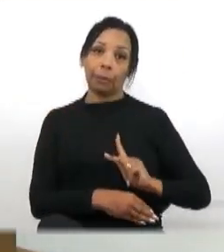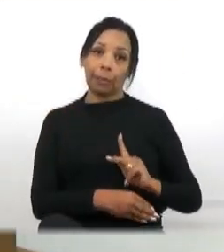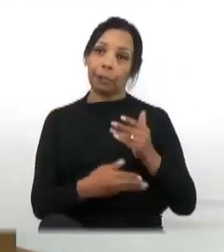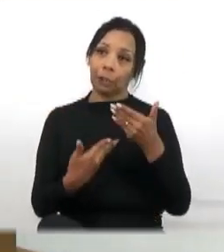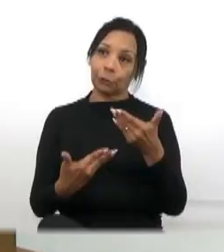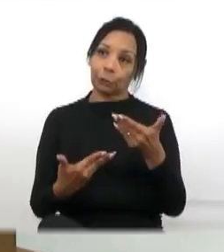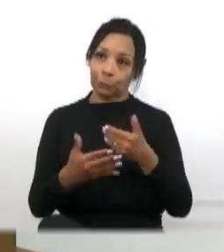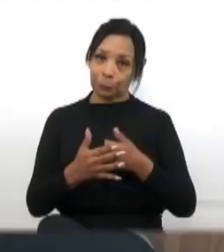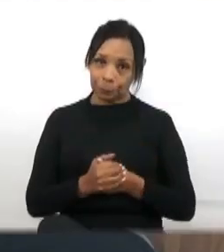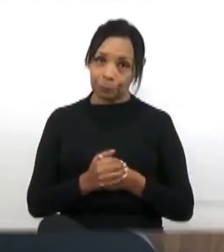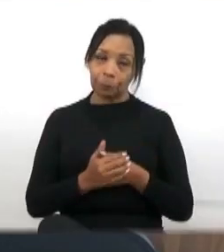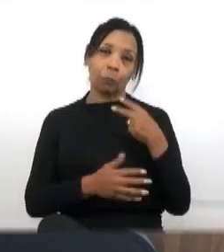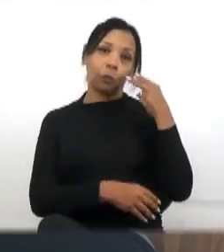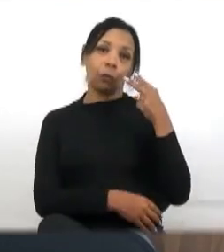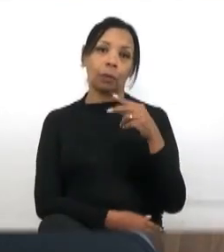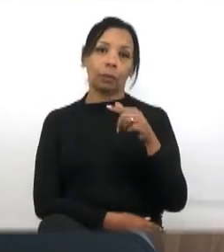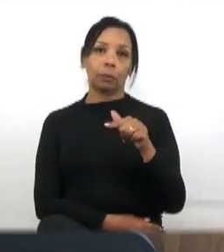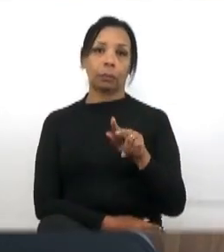Com vereador Kiki Brown.